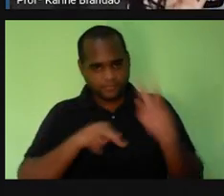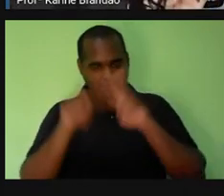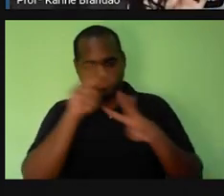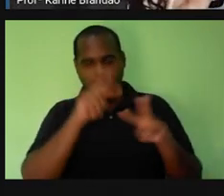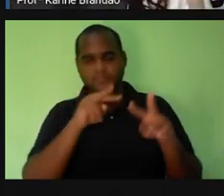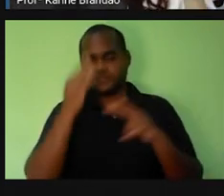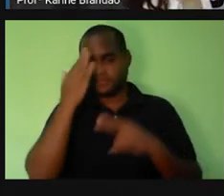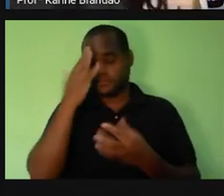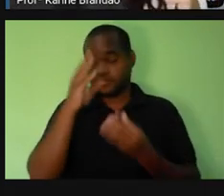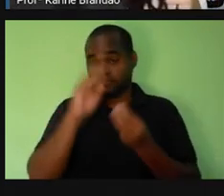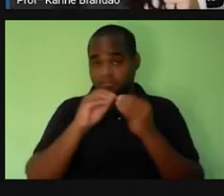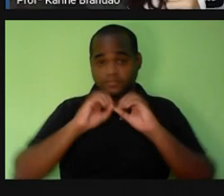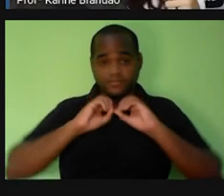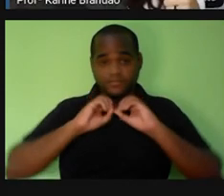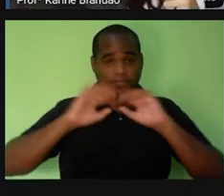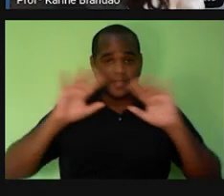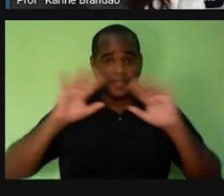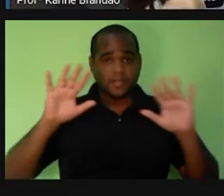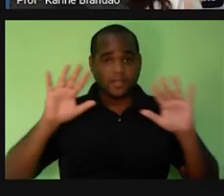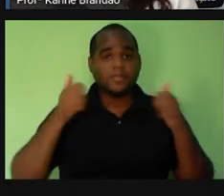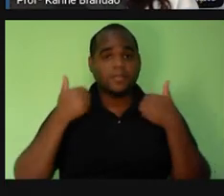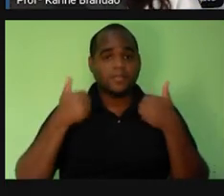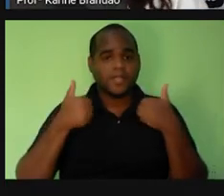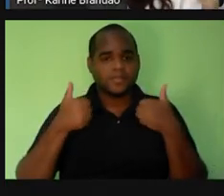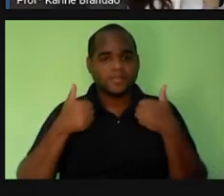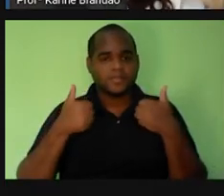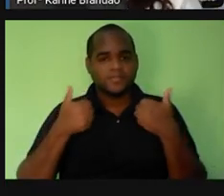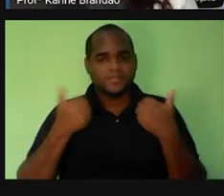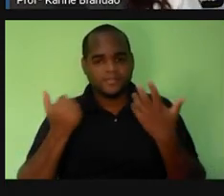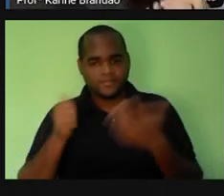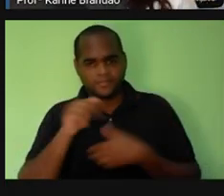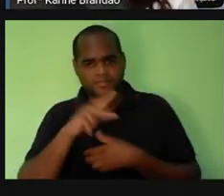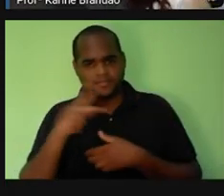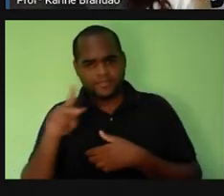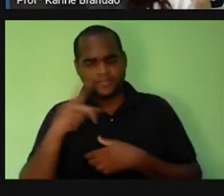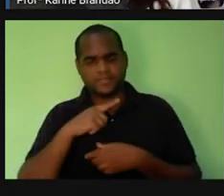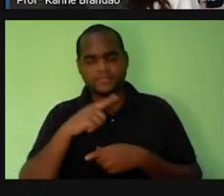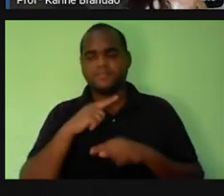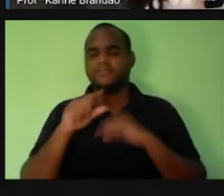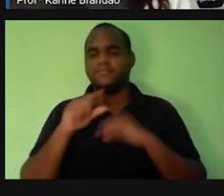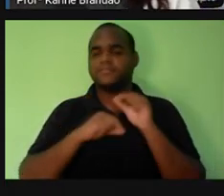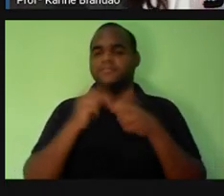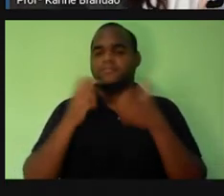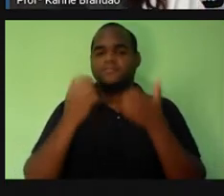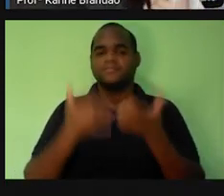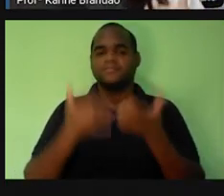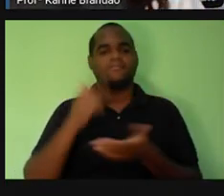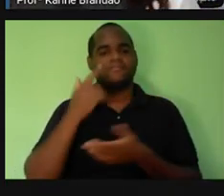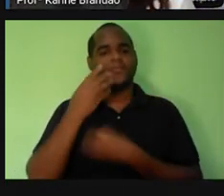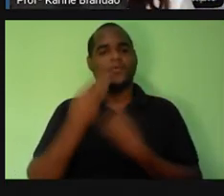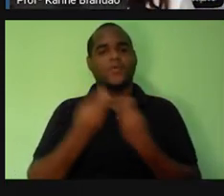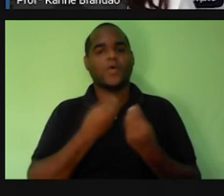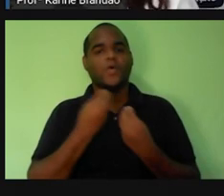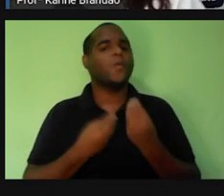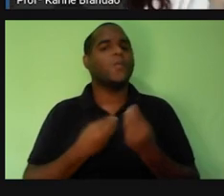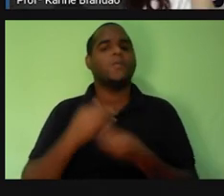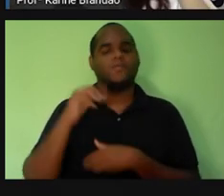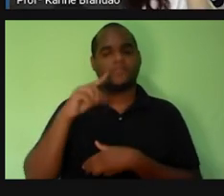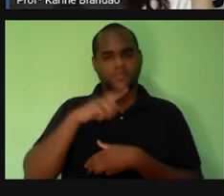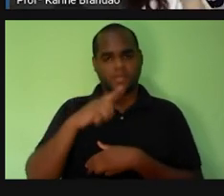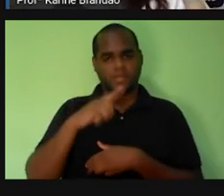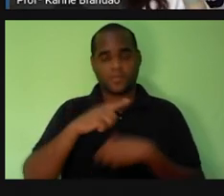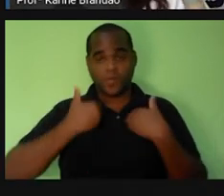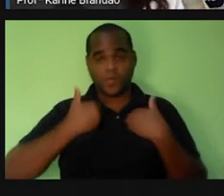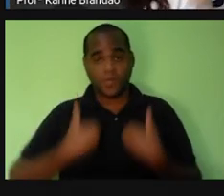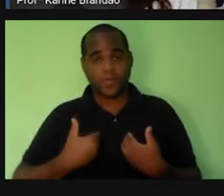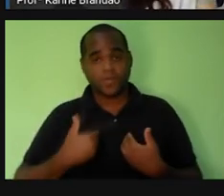Deu para entender, minha gente? Está tranquilo até aqui? Pró? E por que que a gente dividiu dessa forma? É porque está tudo dividido no nosso corpo?